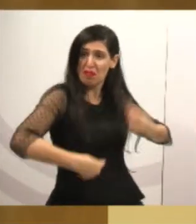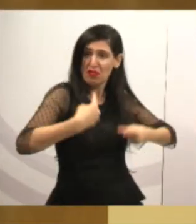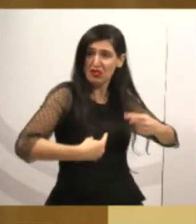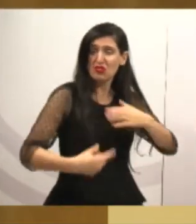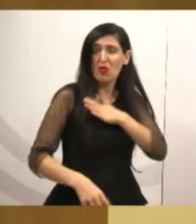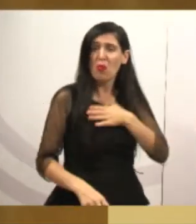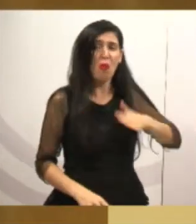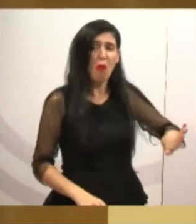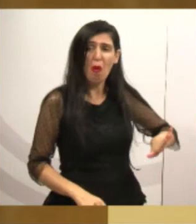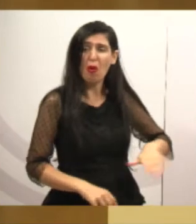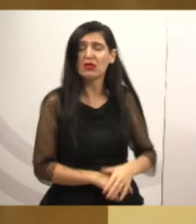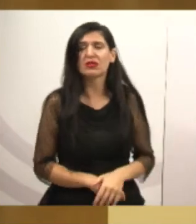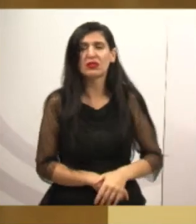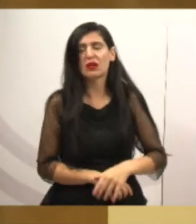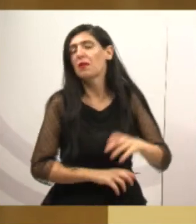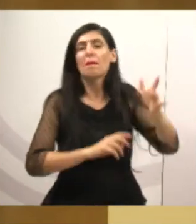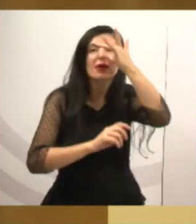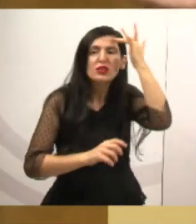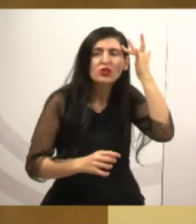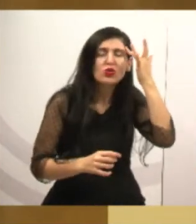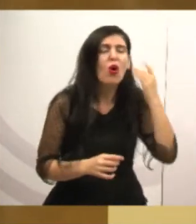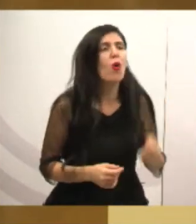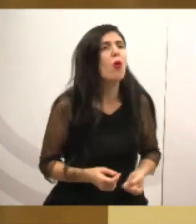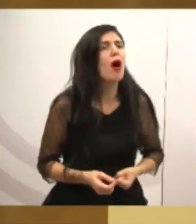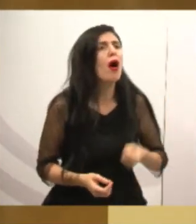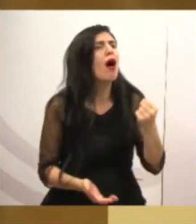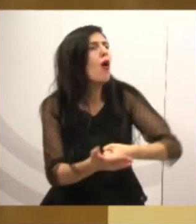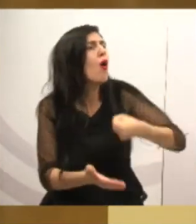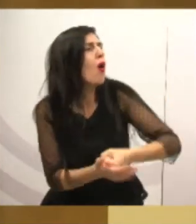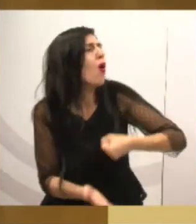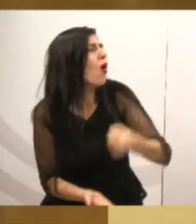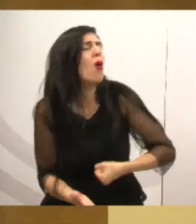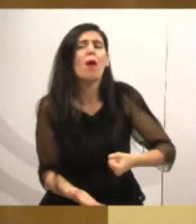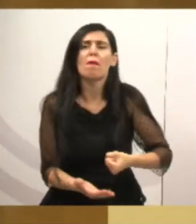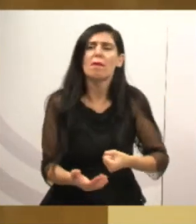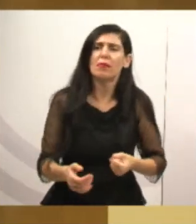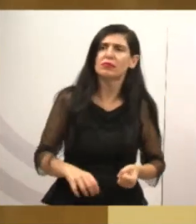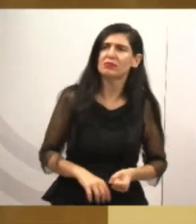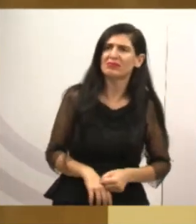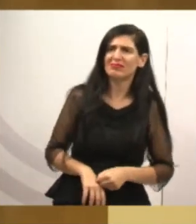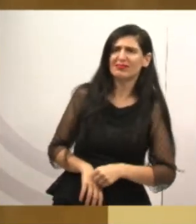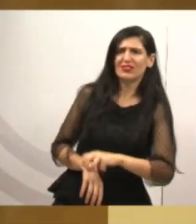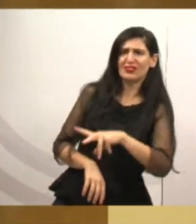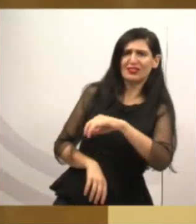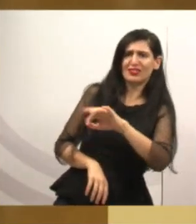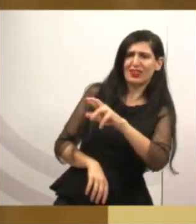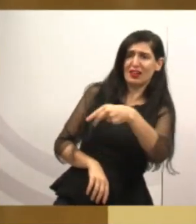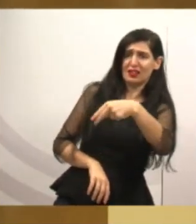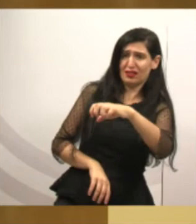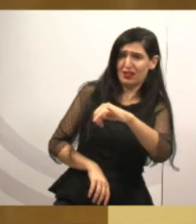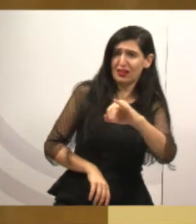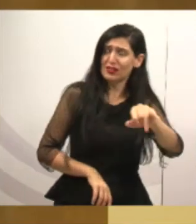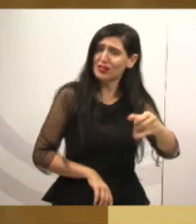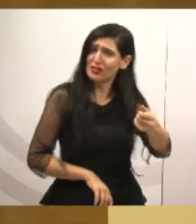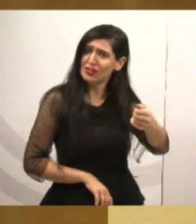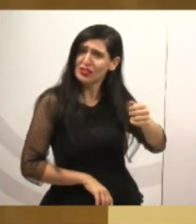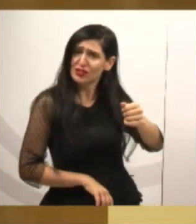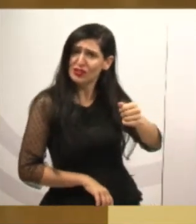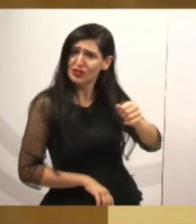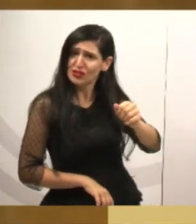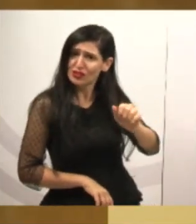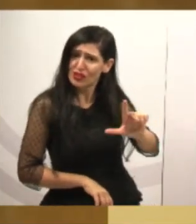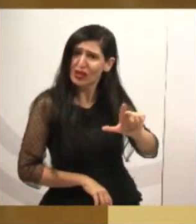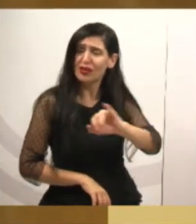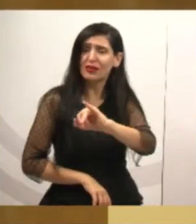o povo cobra. Como que não vai cobrar? Quem mora no Garapés não vai cobrar? Quem mora no Veraneijal não vai cobrar? Quem mora no Sepim não vai cobrar?